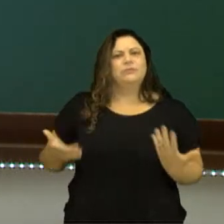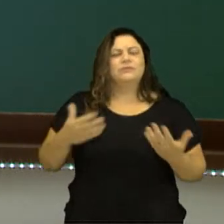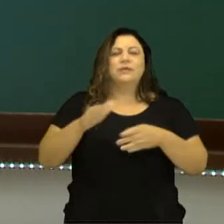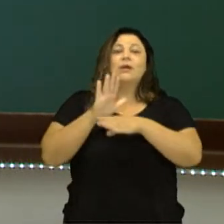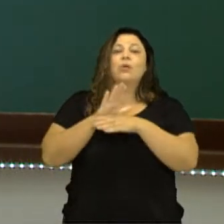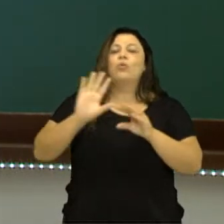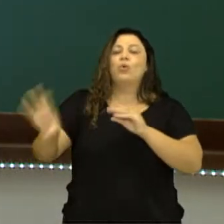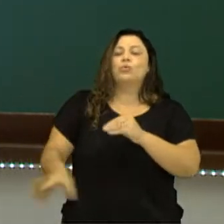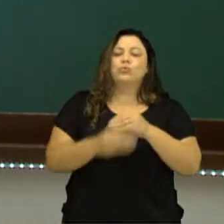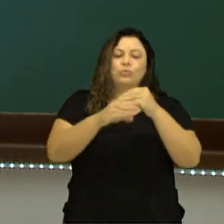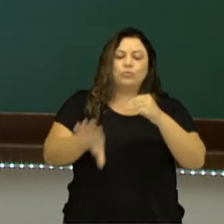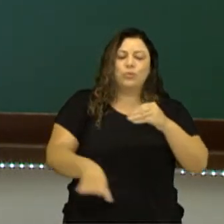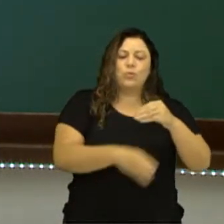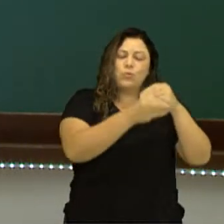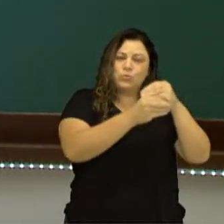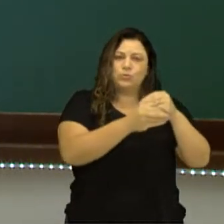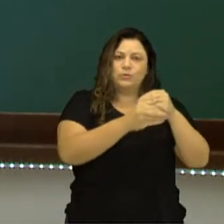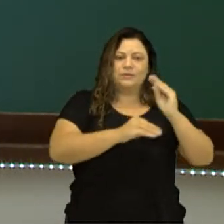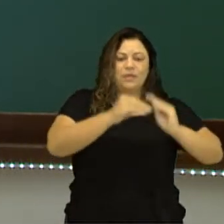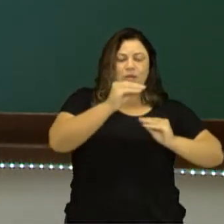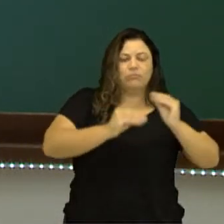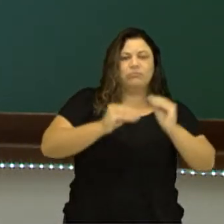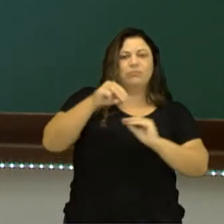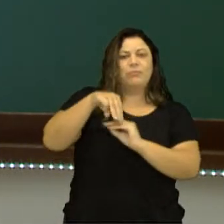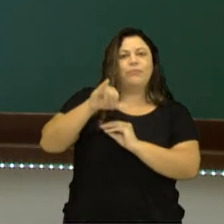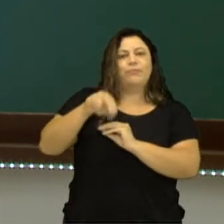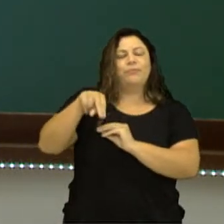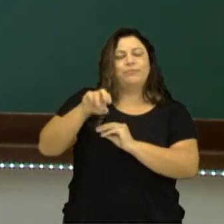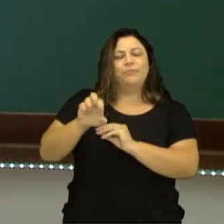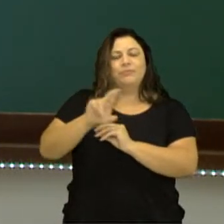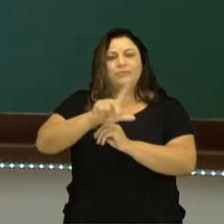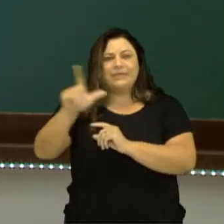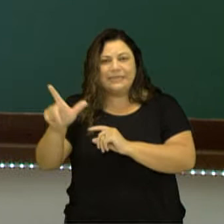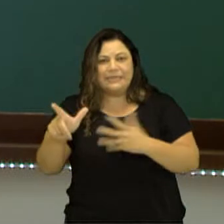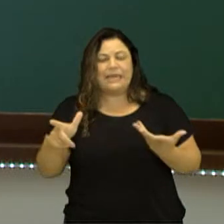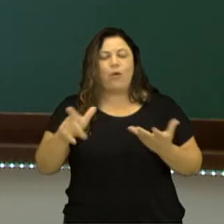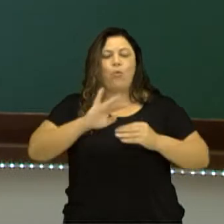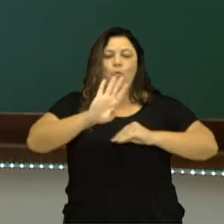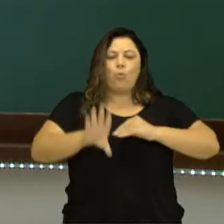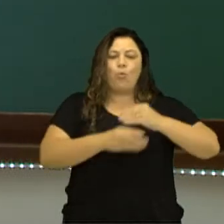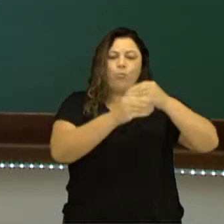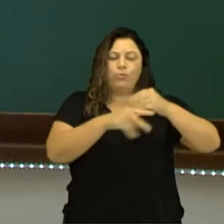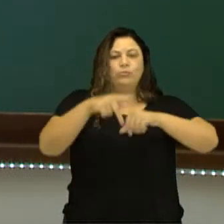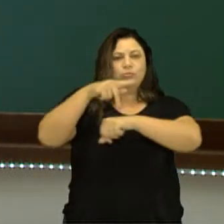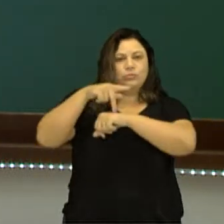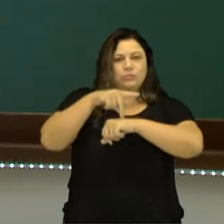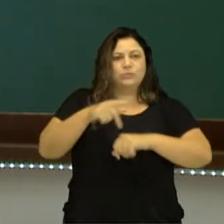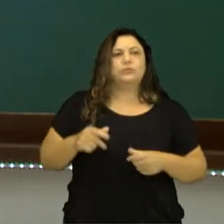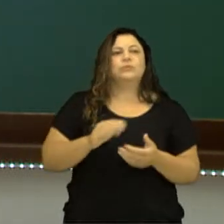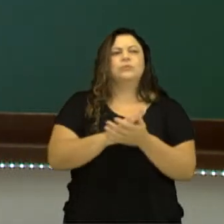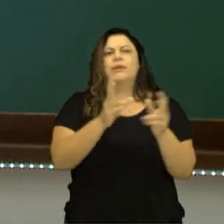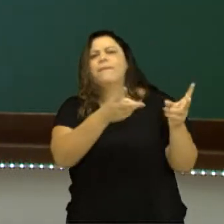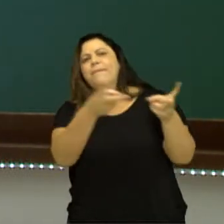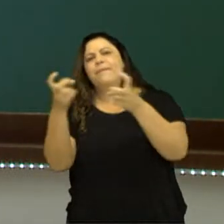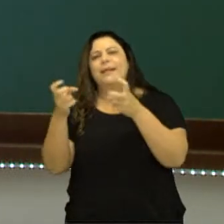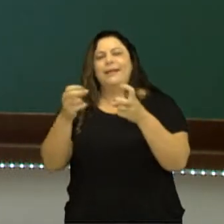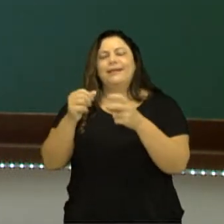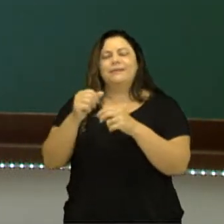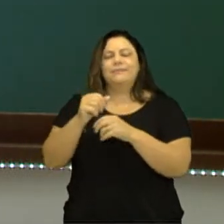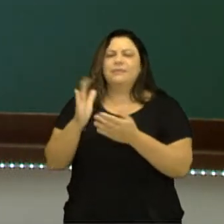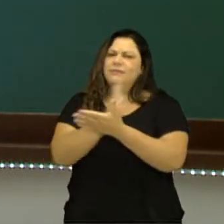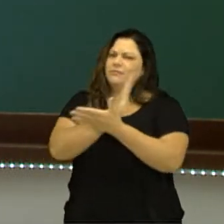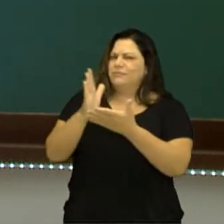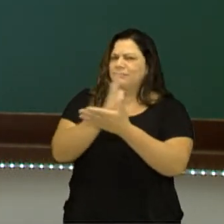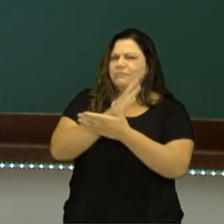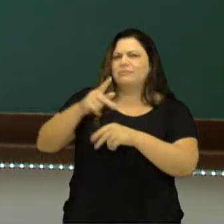junção de minerais, temos a formação de um composto rochoso. Reparem nesta imagem. Nós temos algumas rochas.